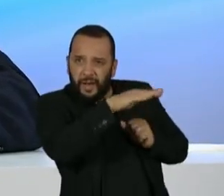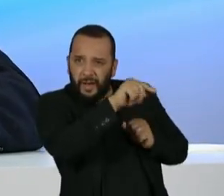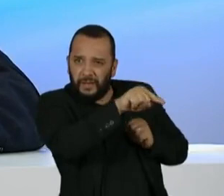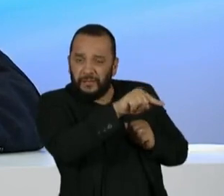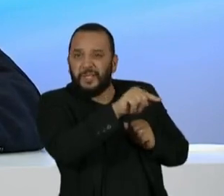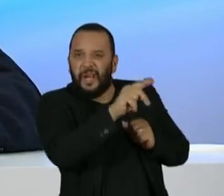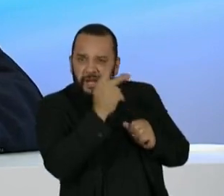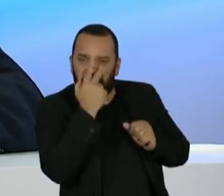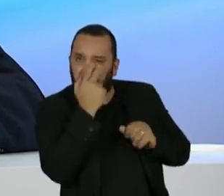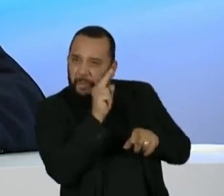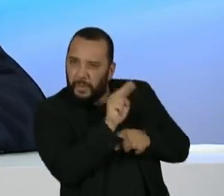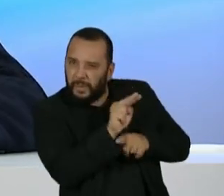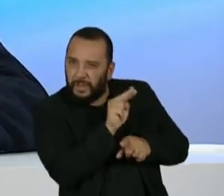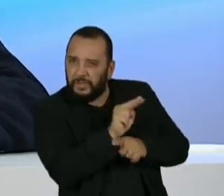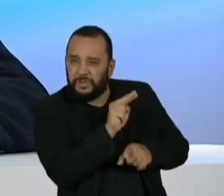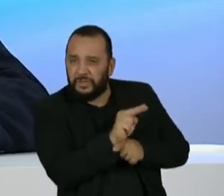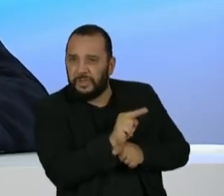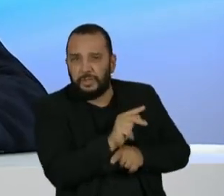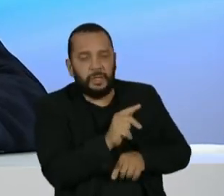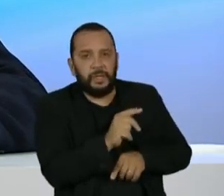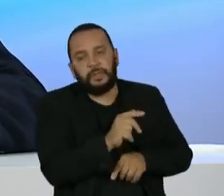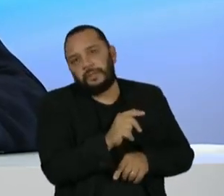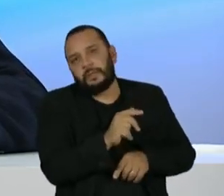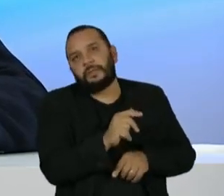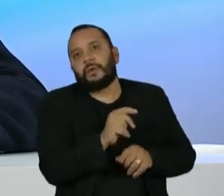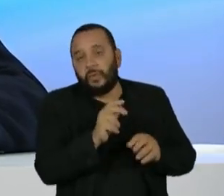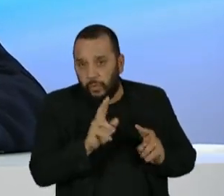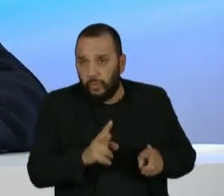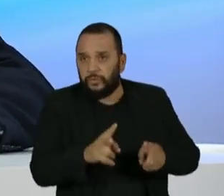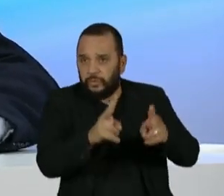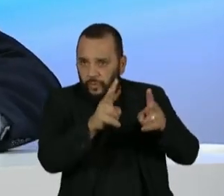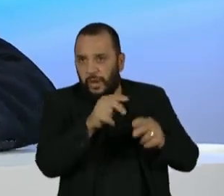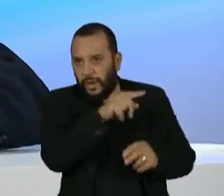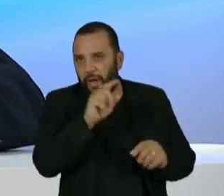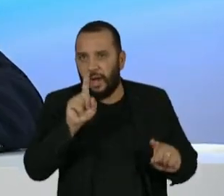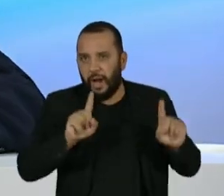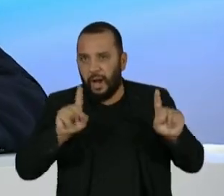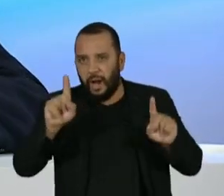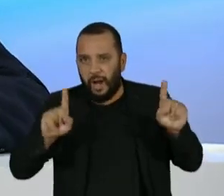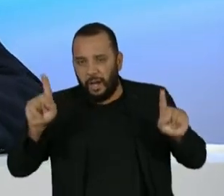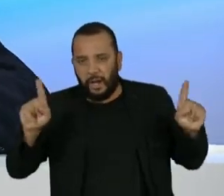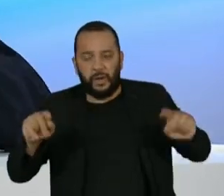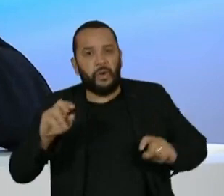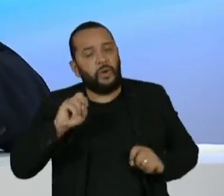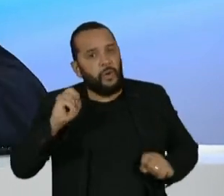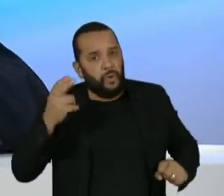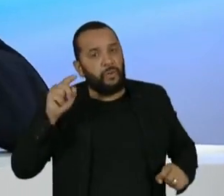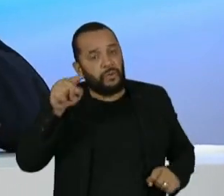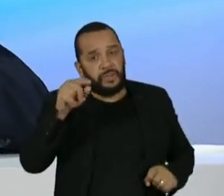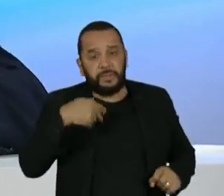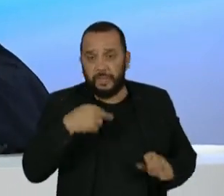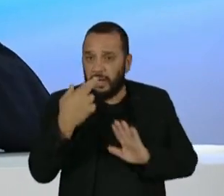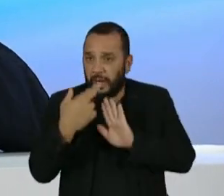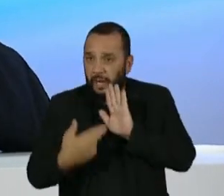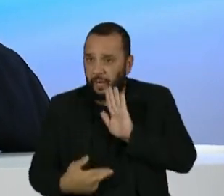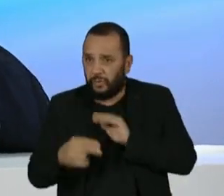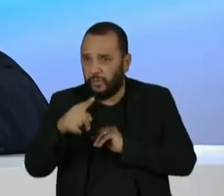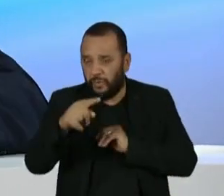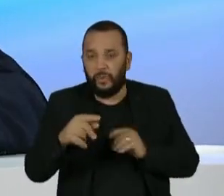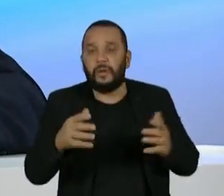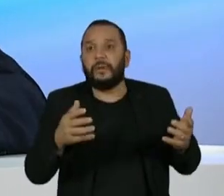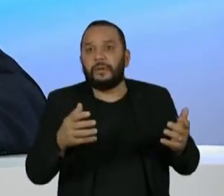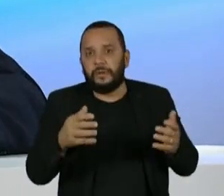preservada, protegida, entre aspas, para manter a sua competitividade? Ou o senhor, como relator, pretende reforçar,